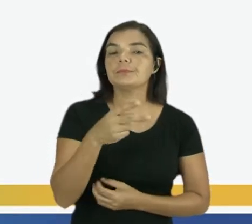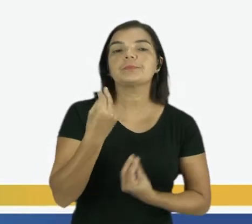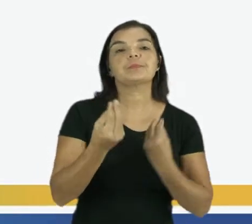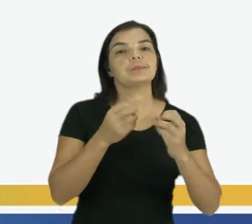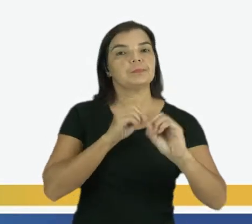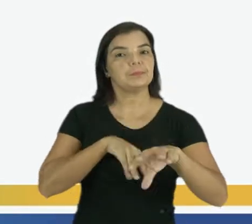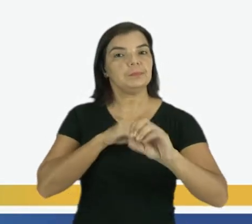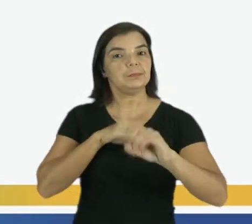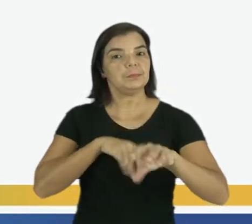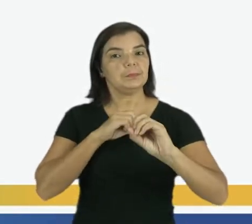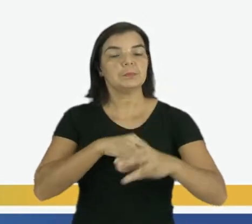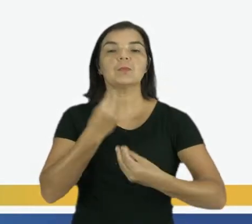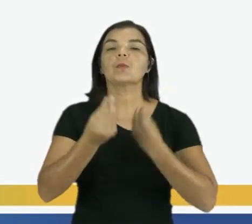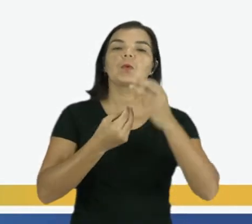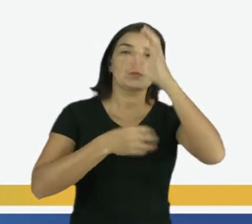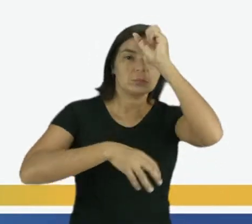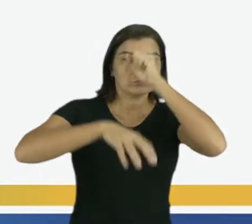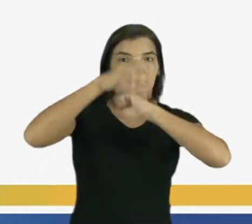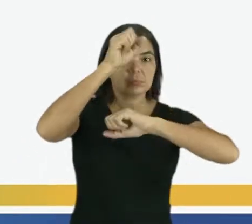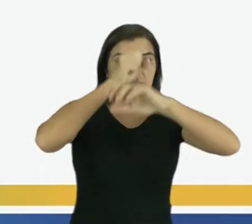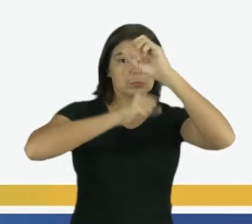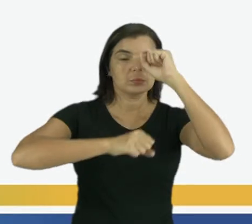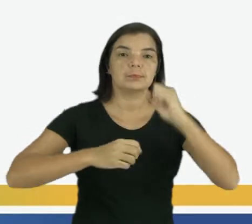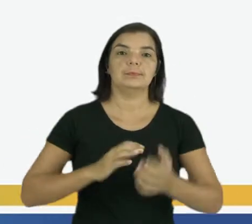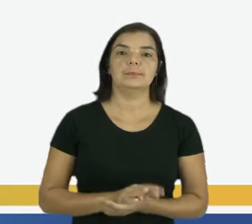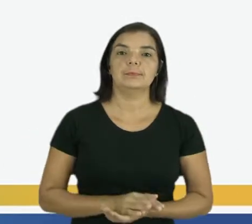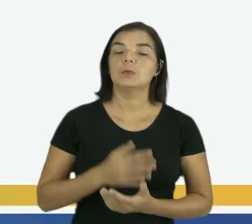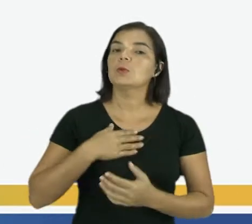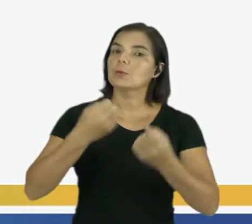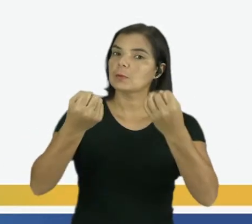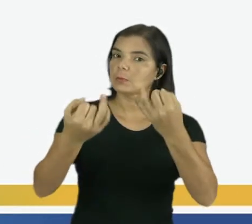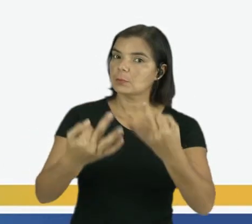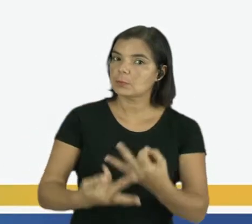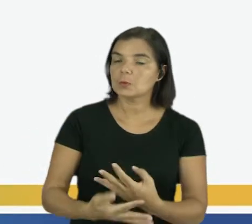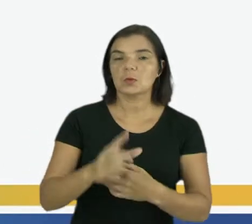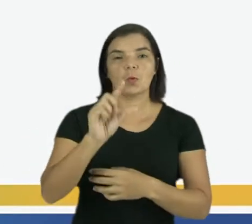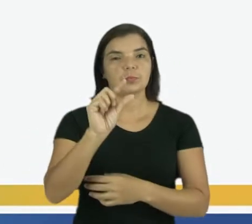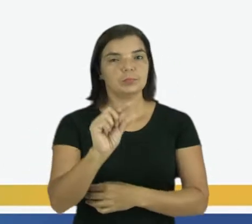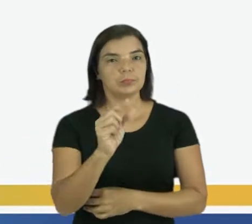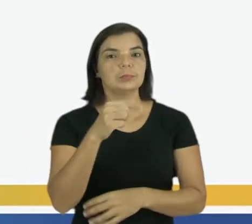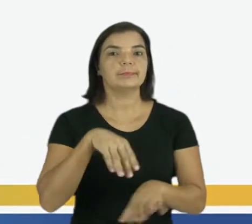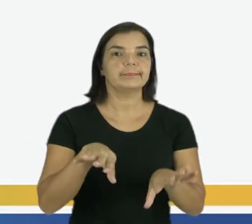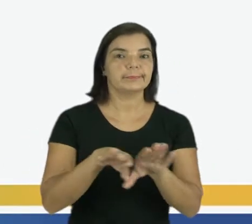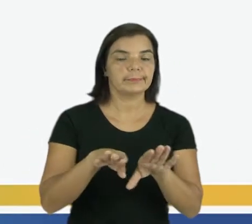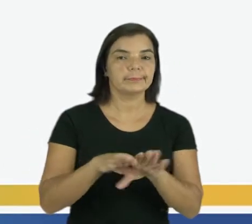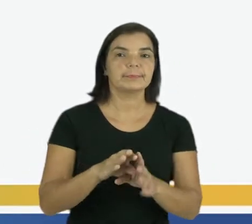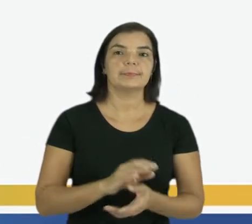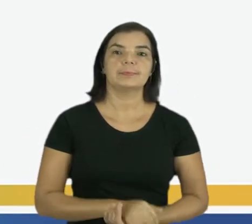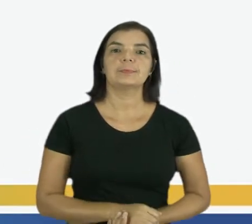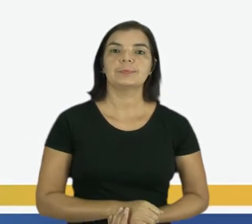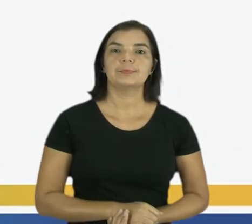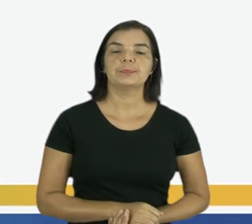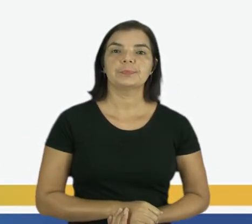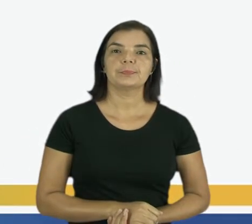ensino? Como vocês aprenderam? Que eles vão contar um pouquinho da história, tá bom? Vamos lá.